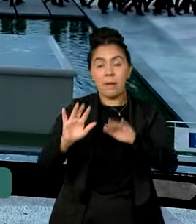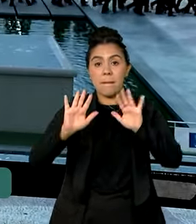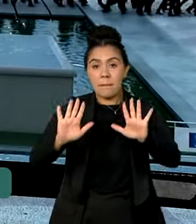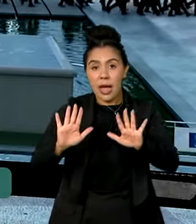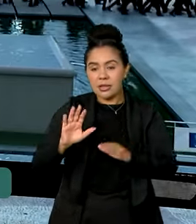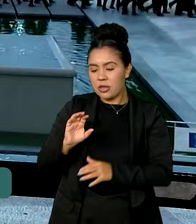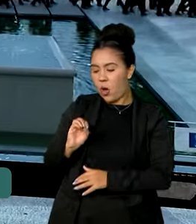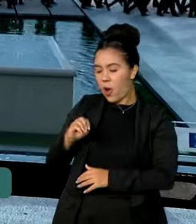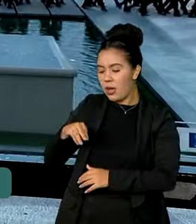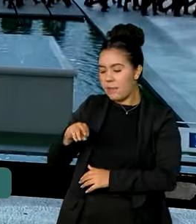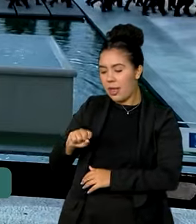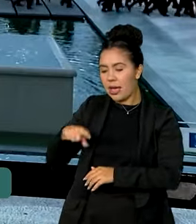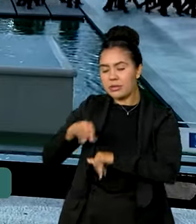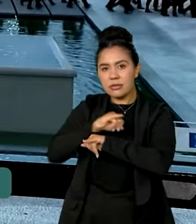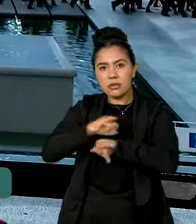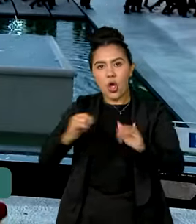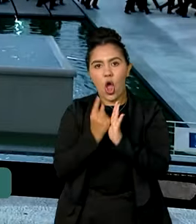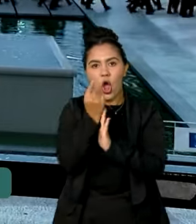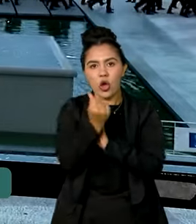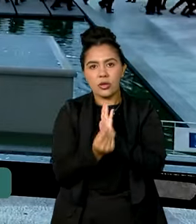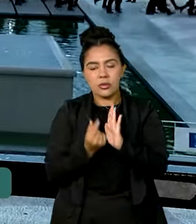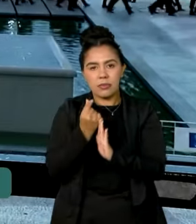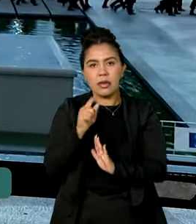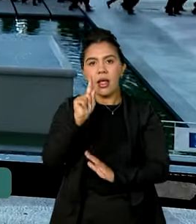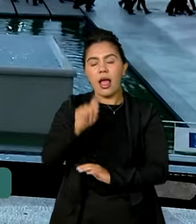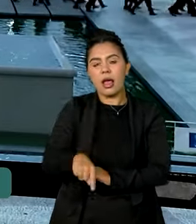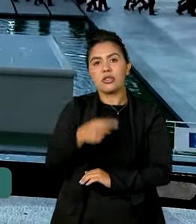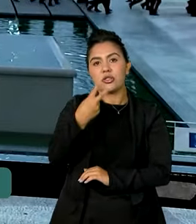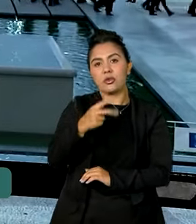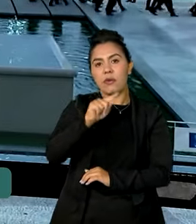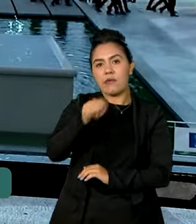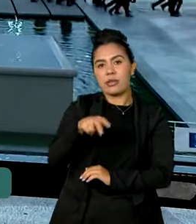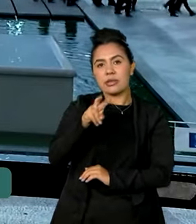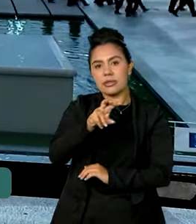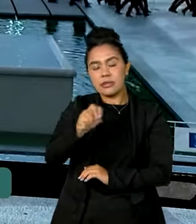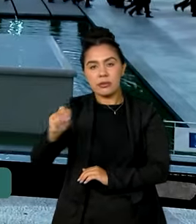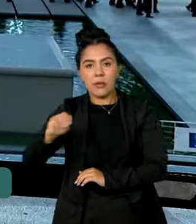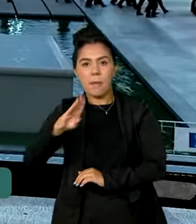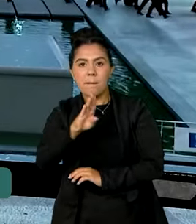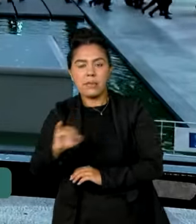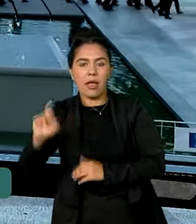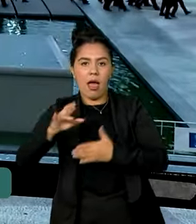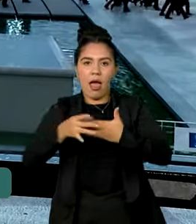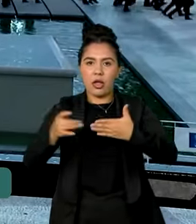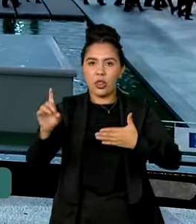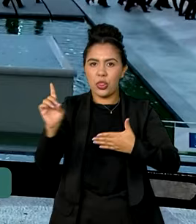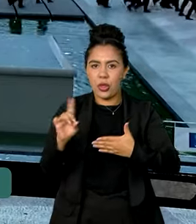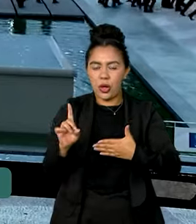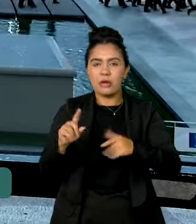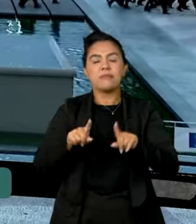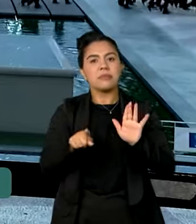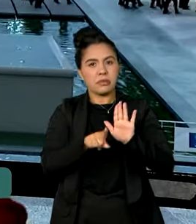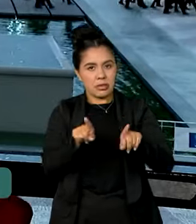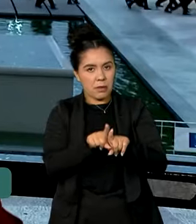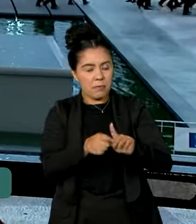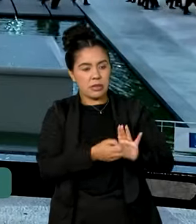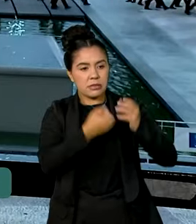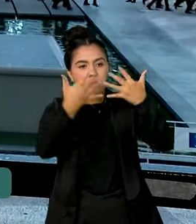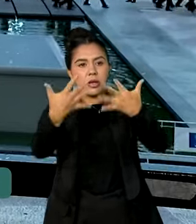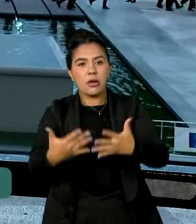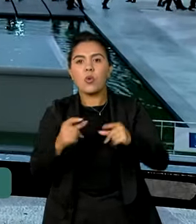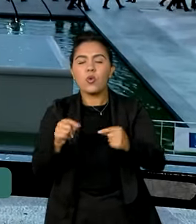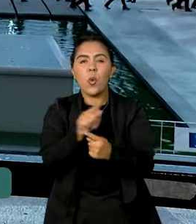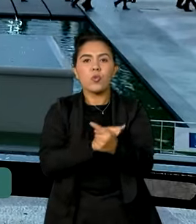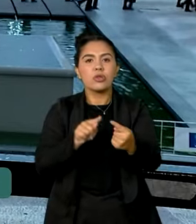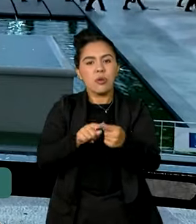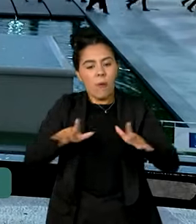é de 2 bilhões e 500 milhões de dólares. O presidente Lula destacou o desequilíbrio entre o orçamento da OMS para promover